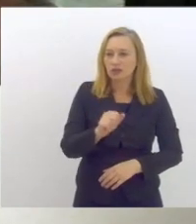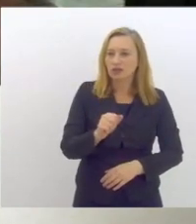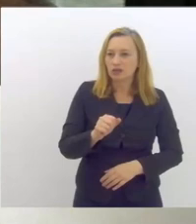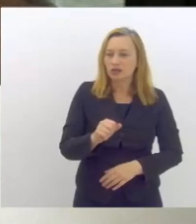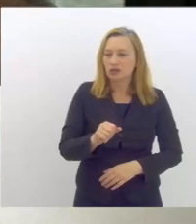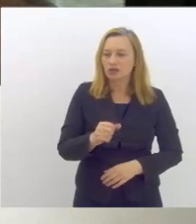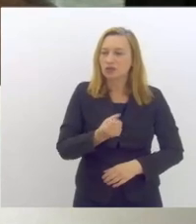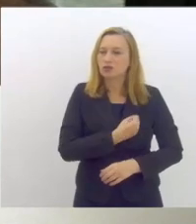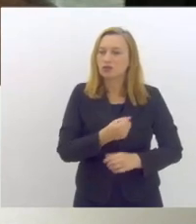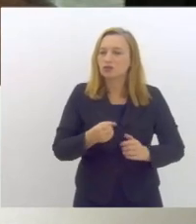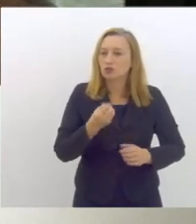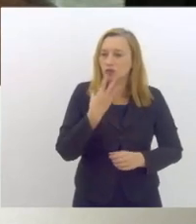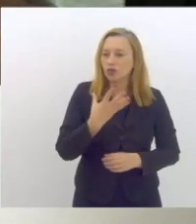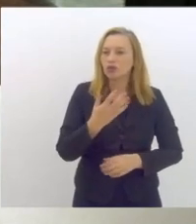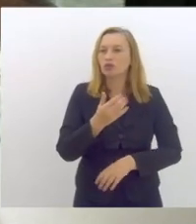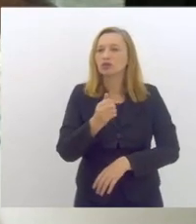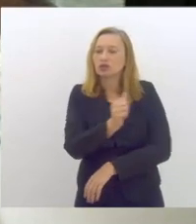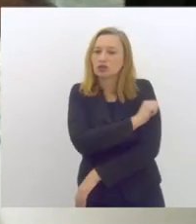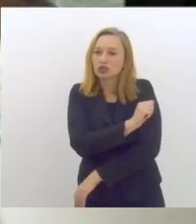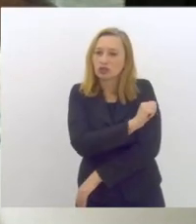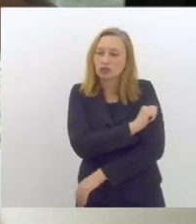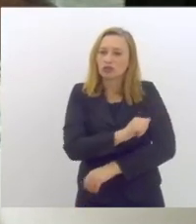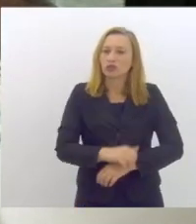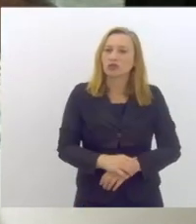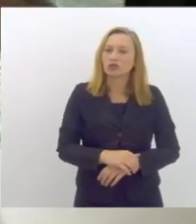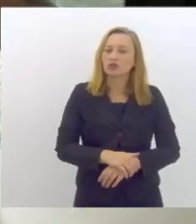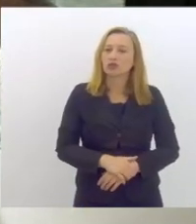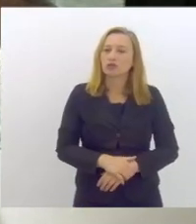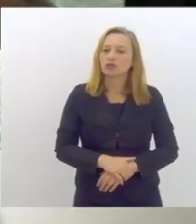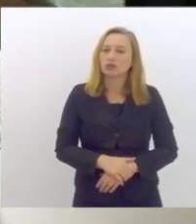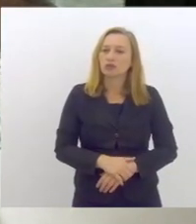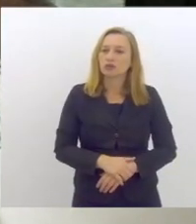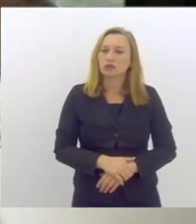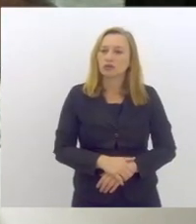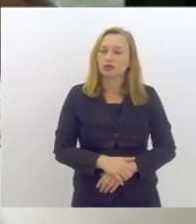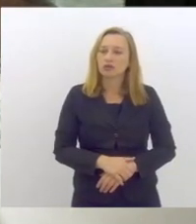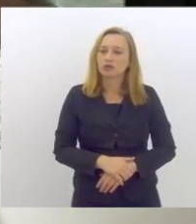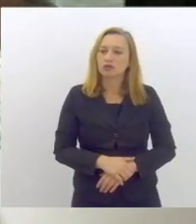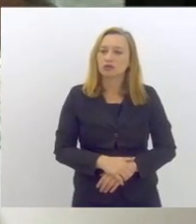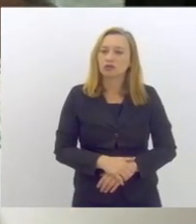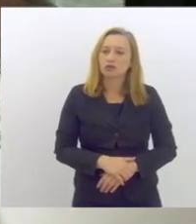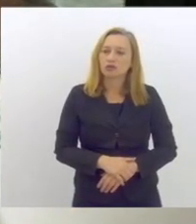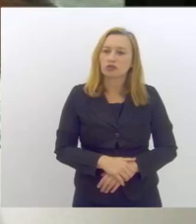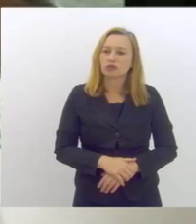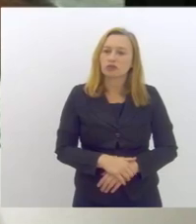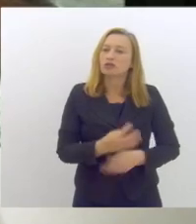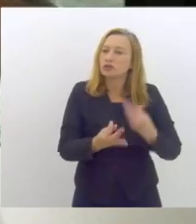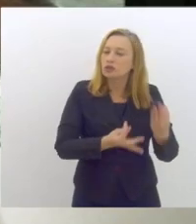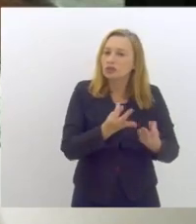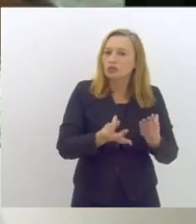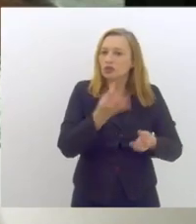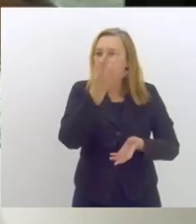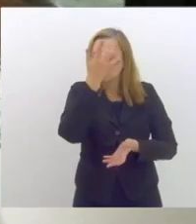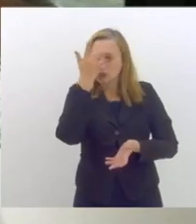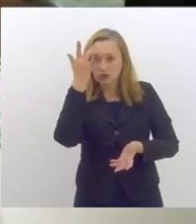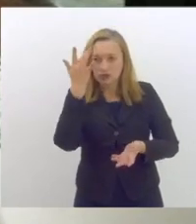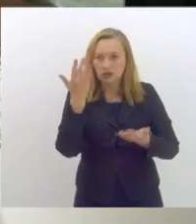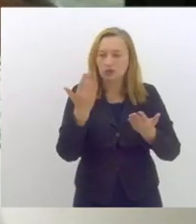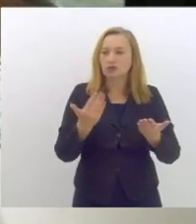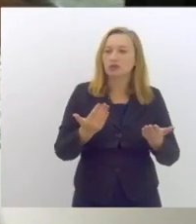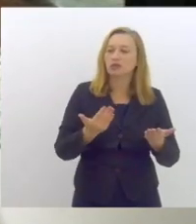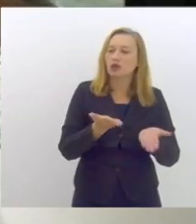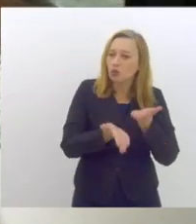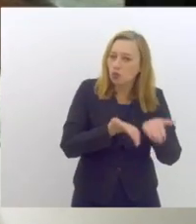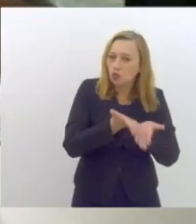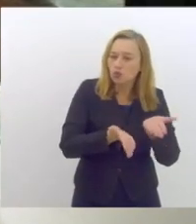um número maior de estudantes que hoje não tem sido contemplados por completo com condicionamento para tratamento psicológico para cuidar do seu